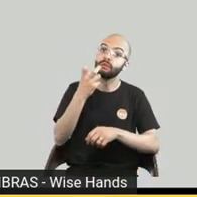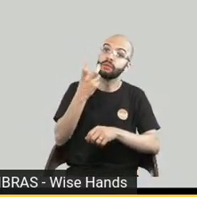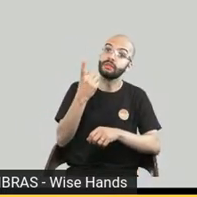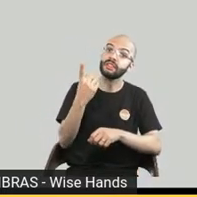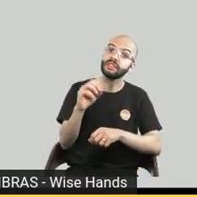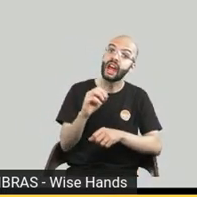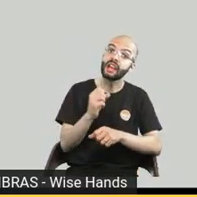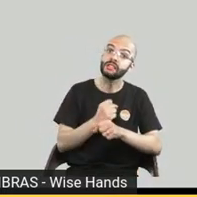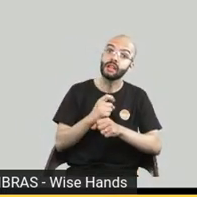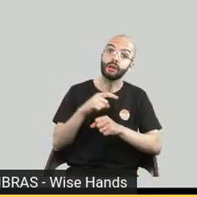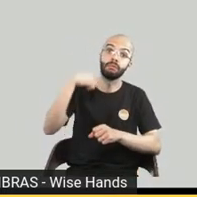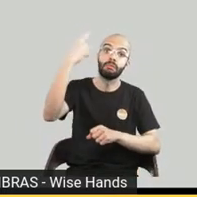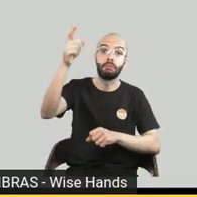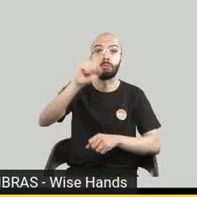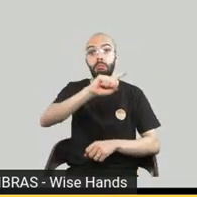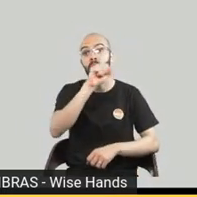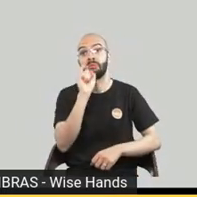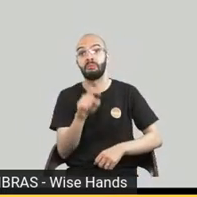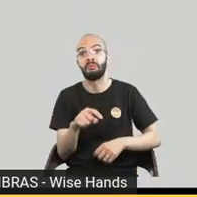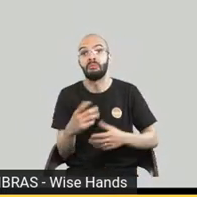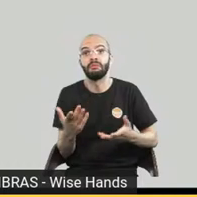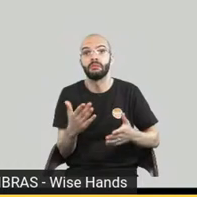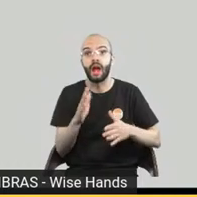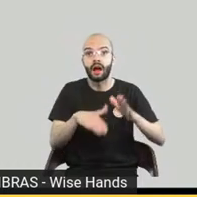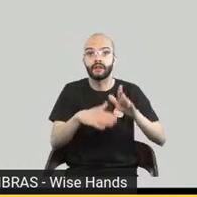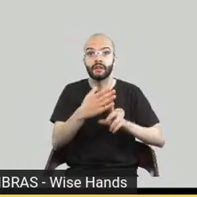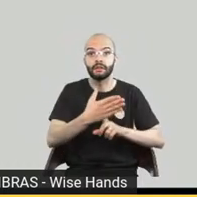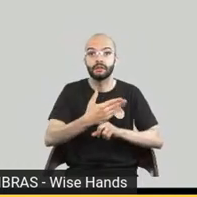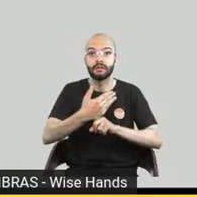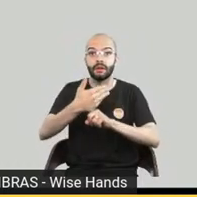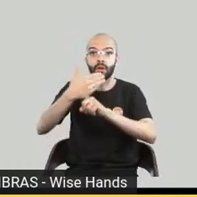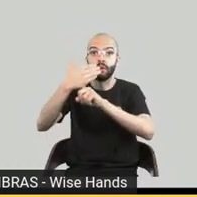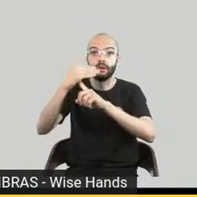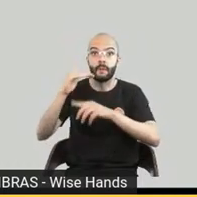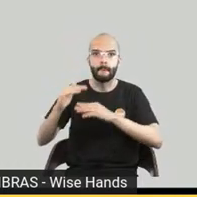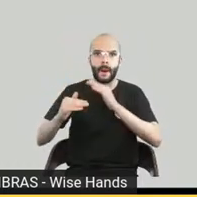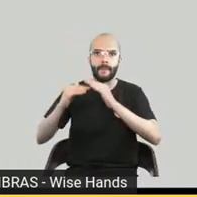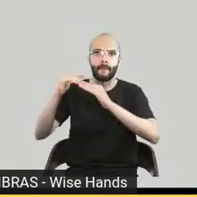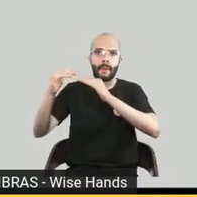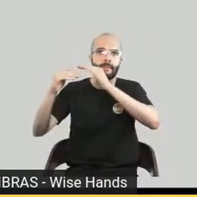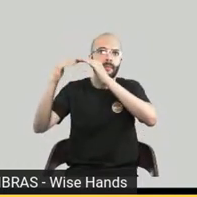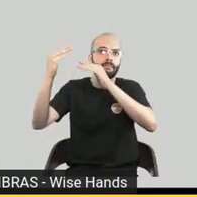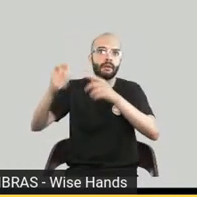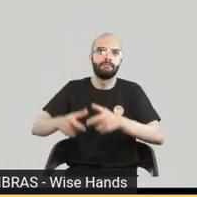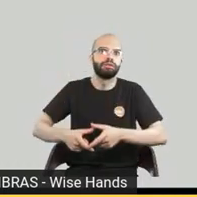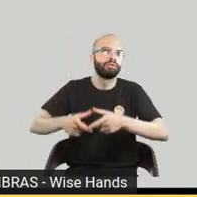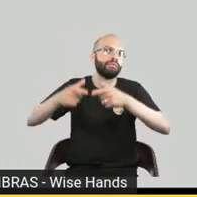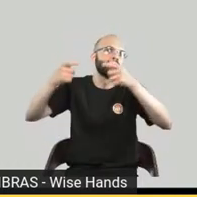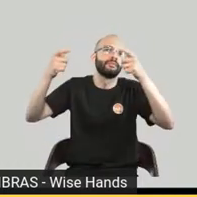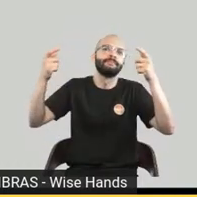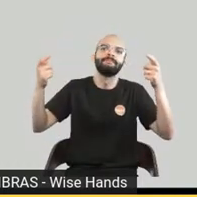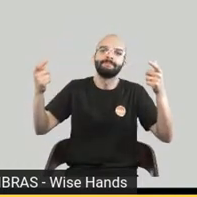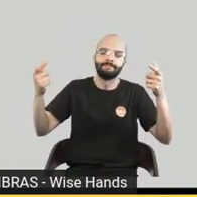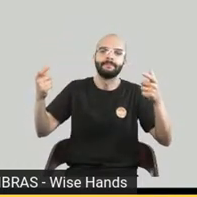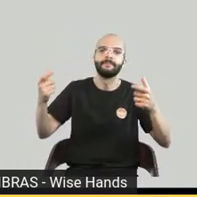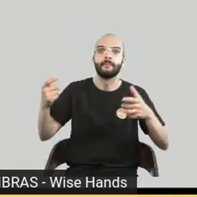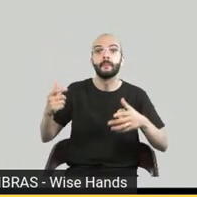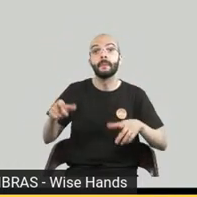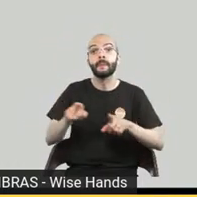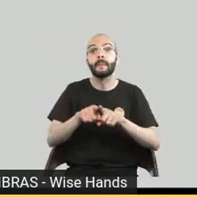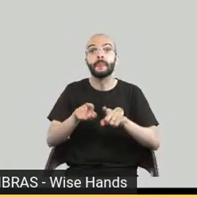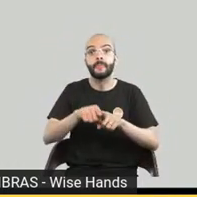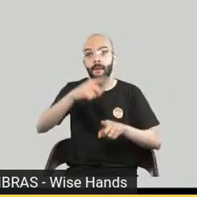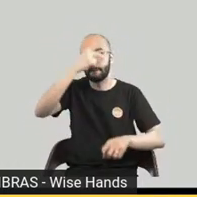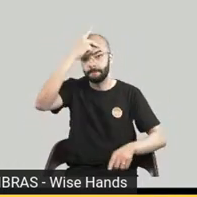tecnologia tão incrível que a gente passa a gostar e tem uma outra coisa a partir dessa tecnologia também para pessoas especiais